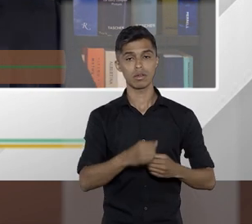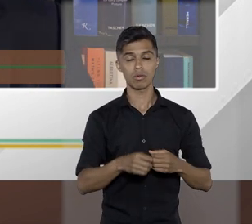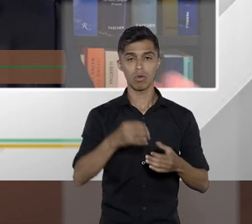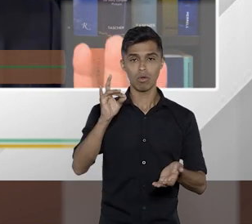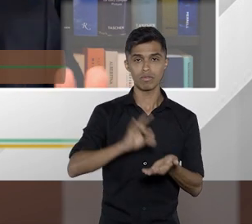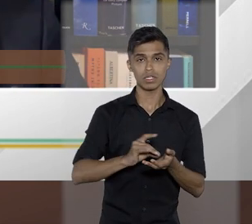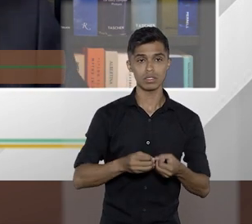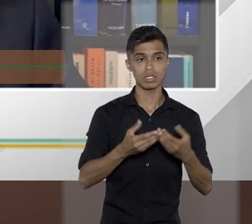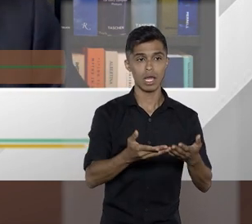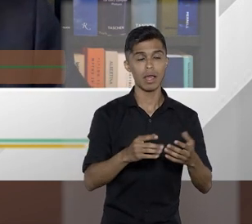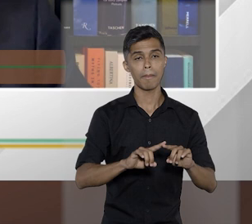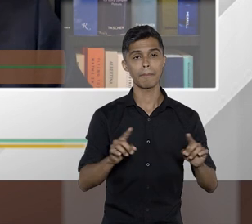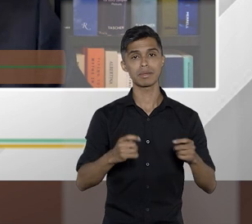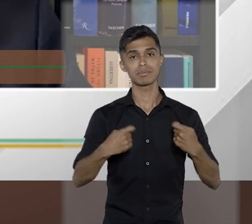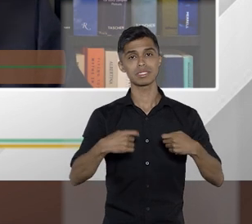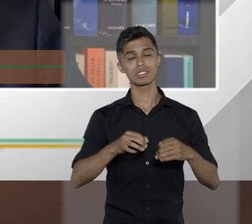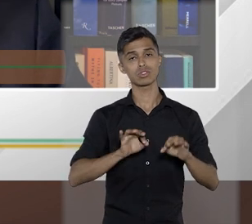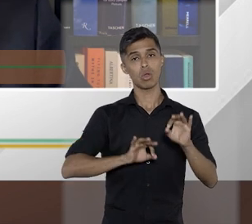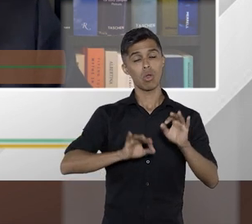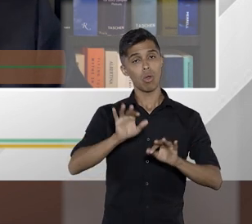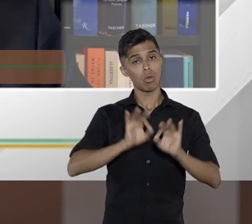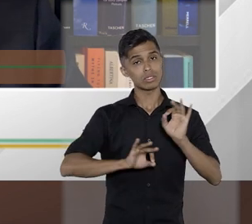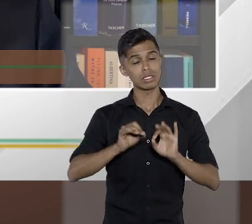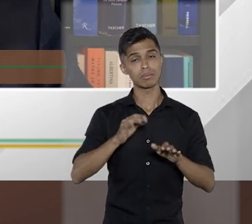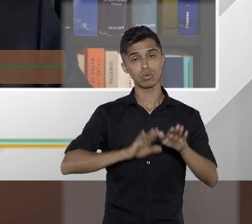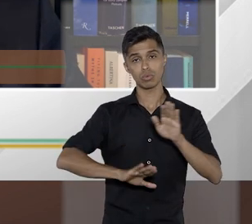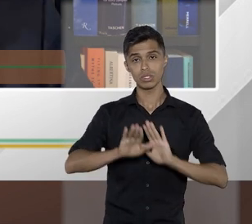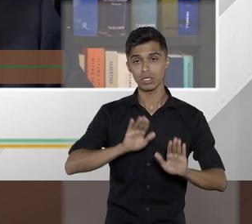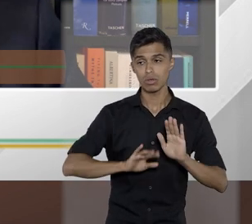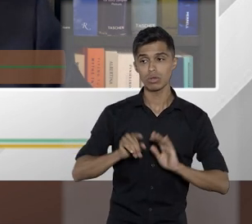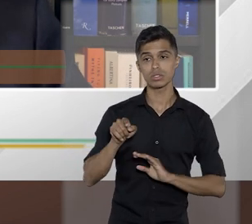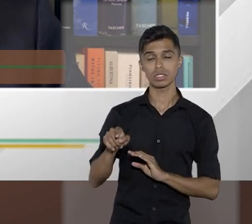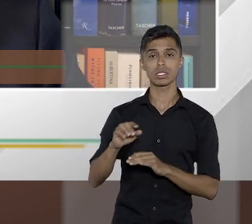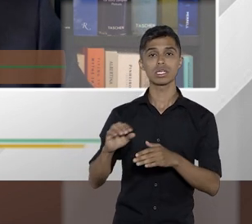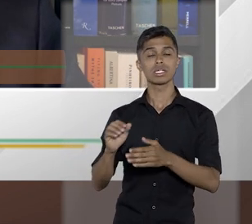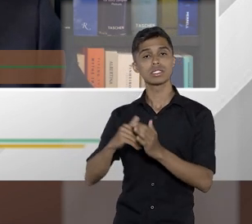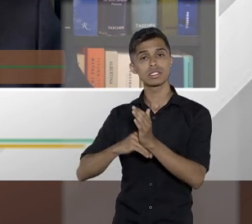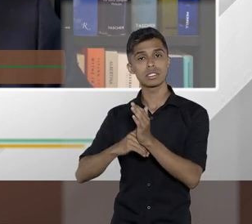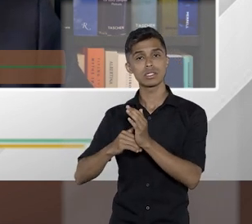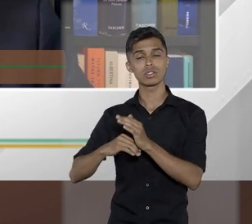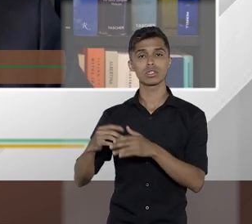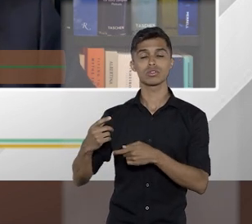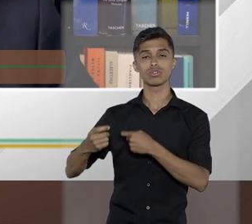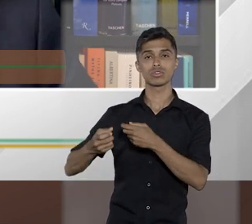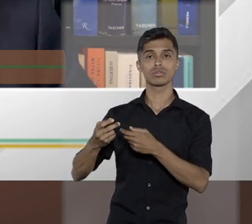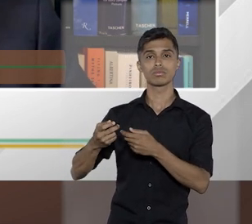concedidos, mas, de outro lado, obviamente preservando essas informações que são segredos comerciais